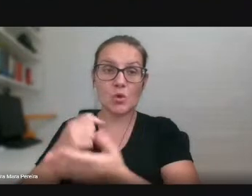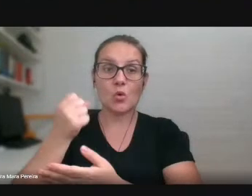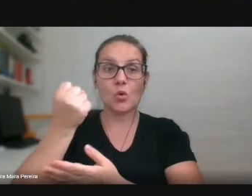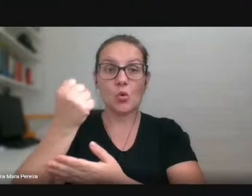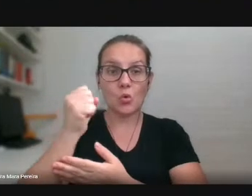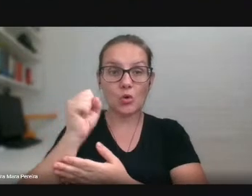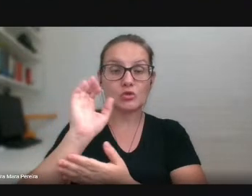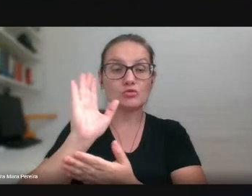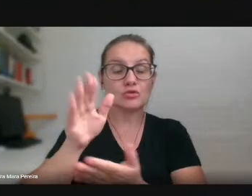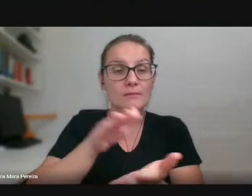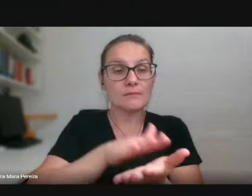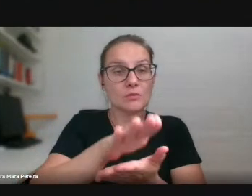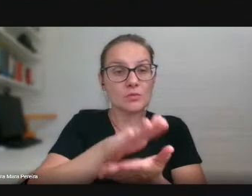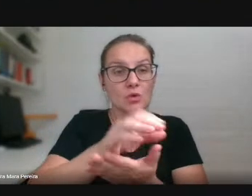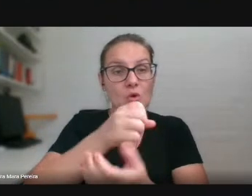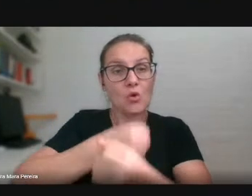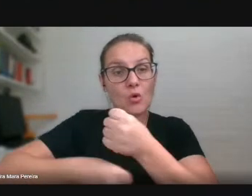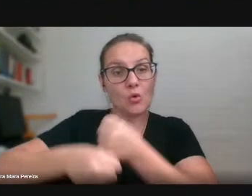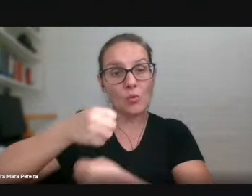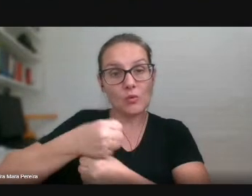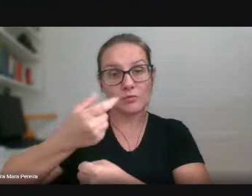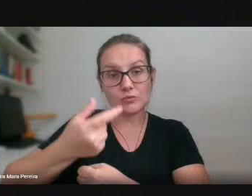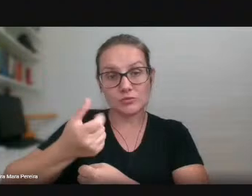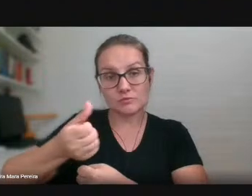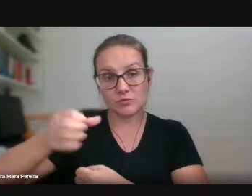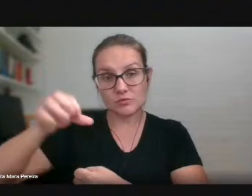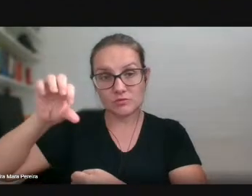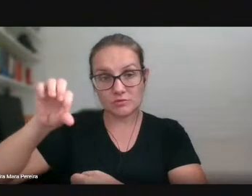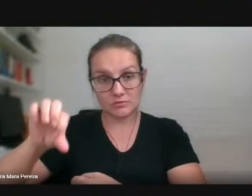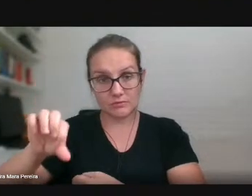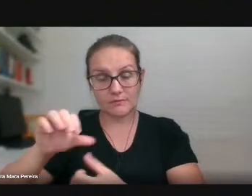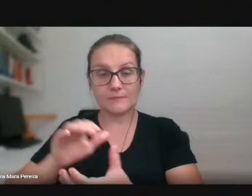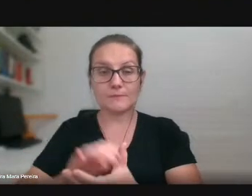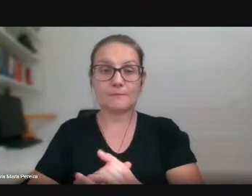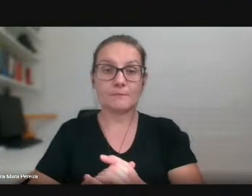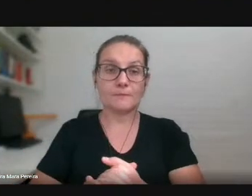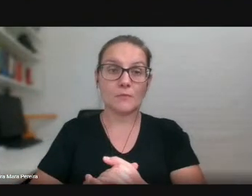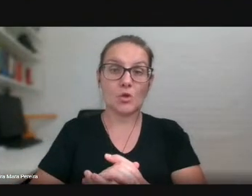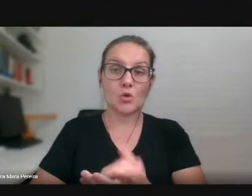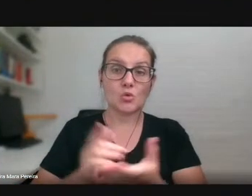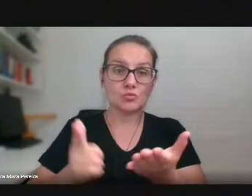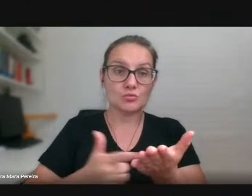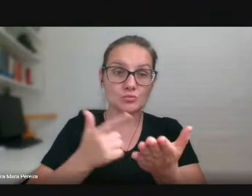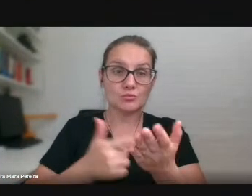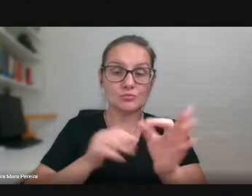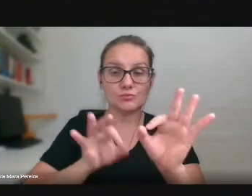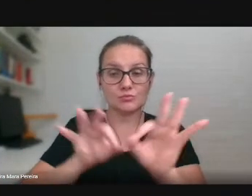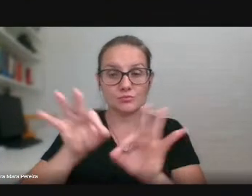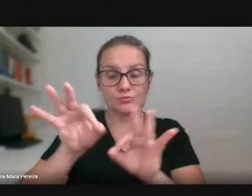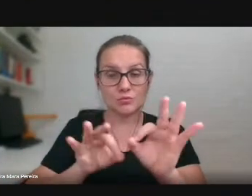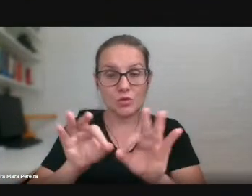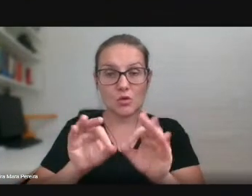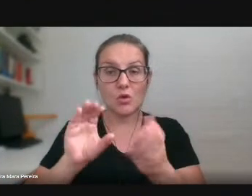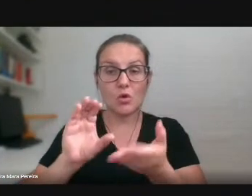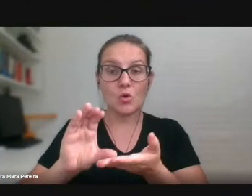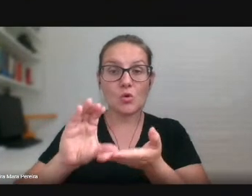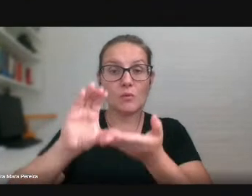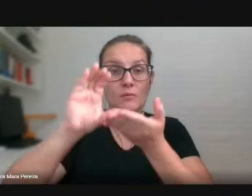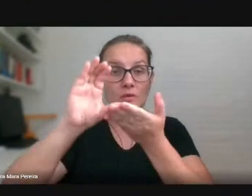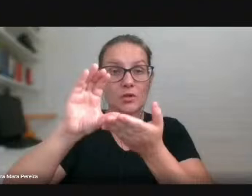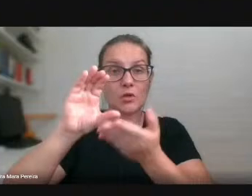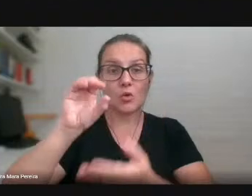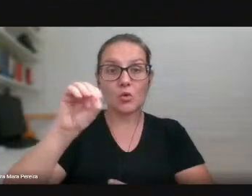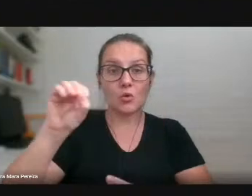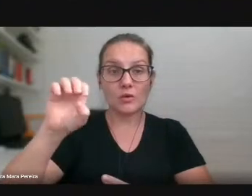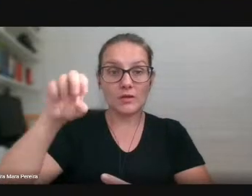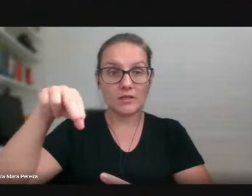publicados em 2019 os livros foram organizados pelo comitê editorial COANISU